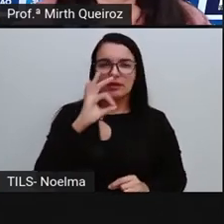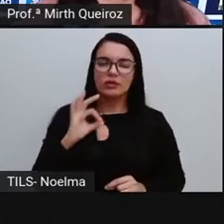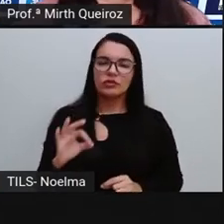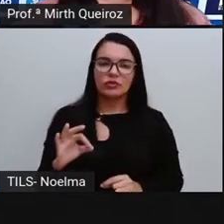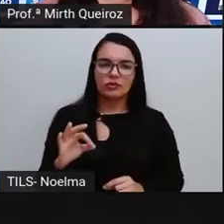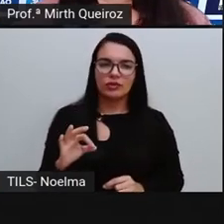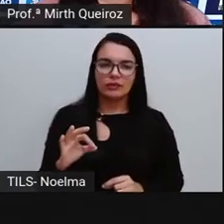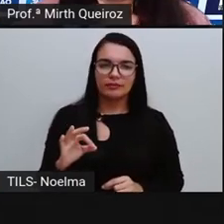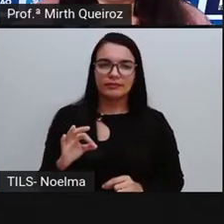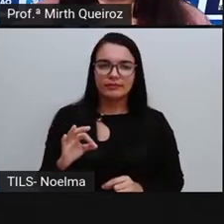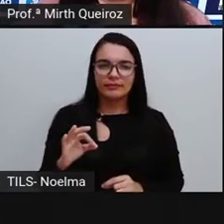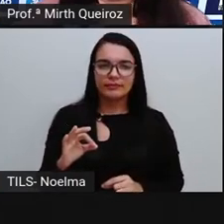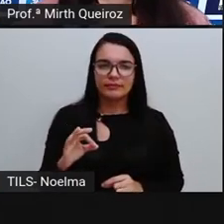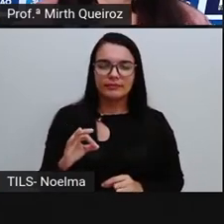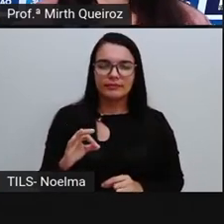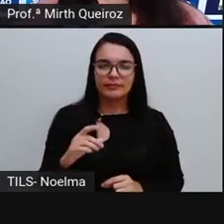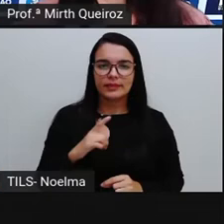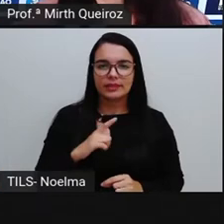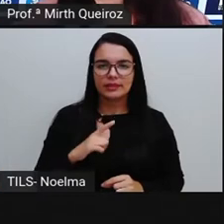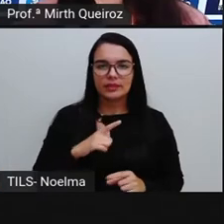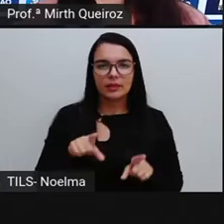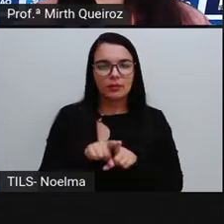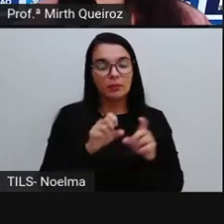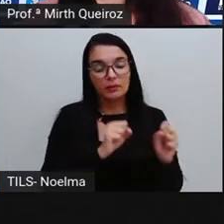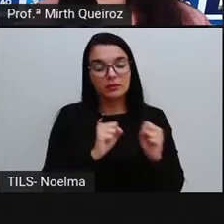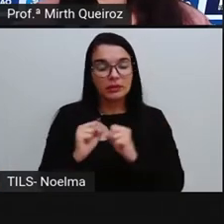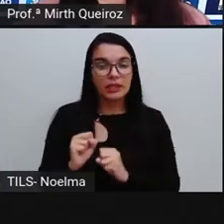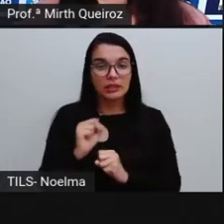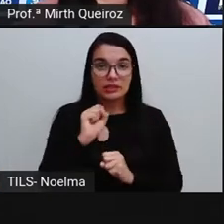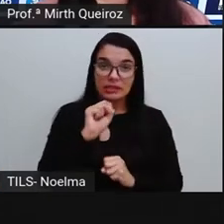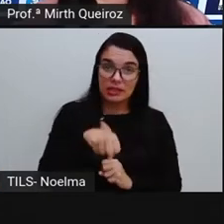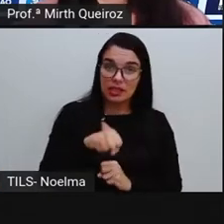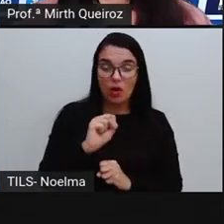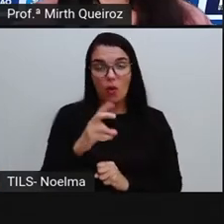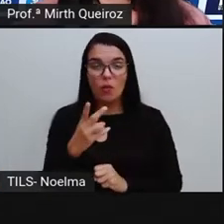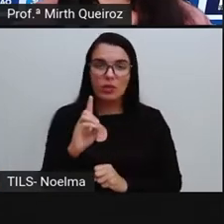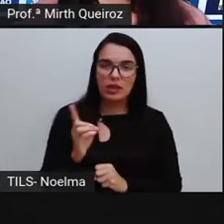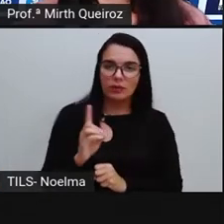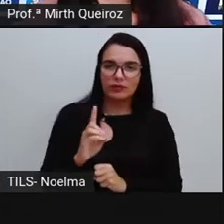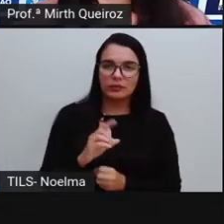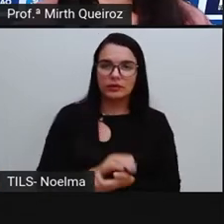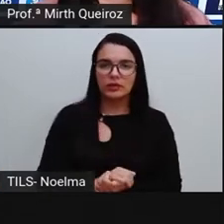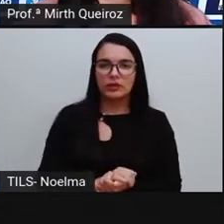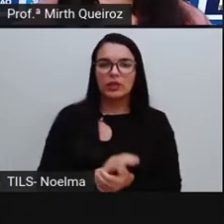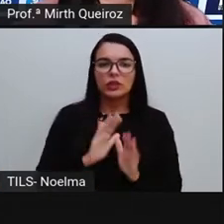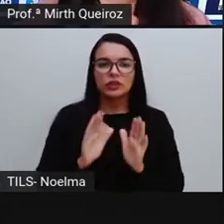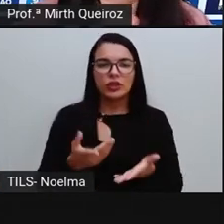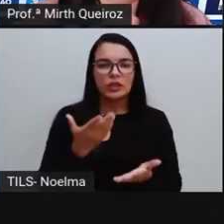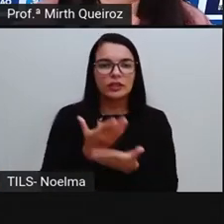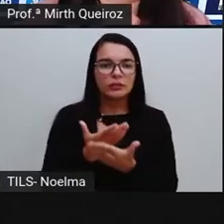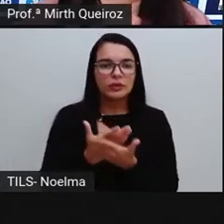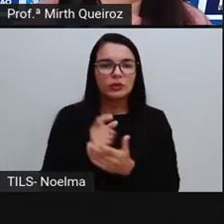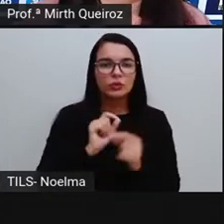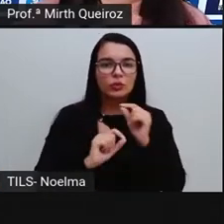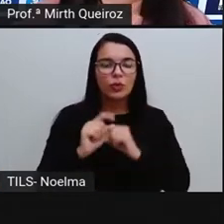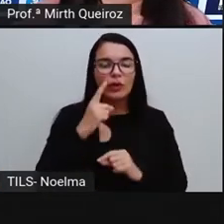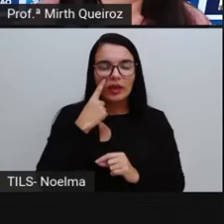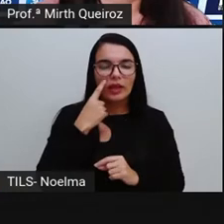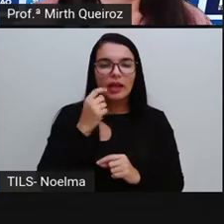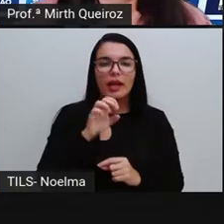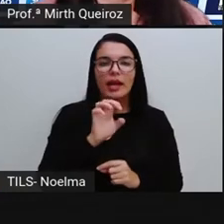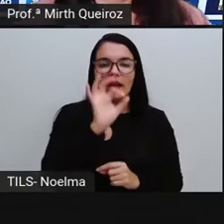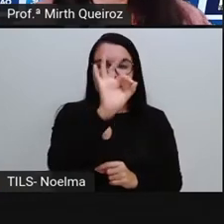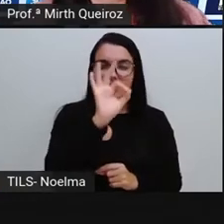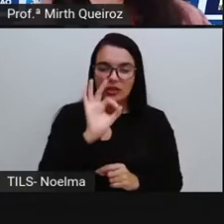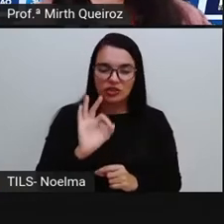probabilidade, certo? Nós já estudamos sobre estatística, né? Onde estatística a gente não tem um valor exato, a gente tem um